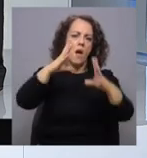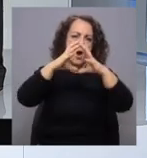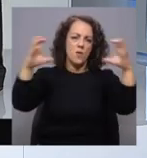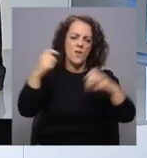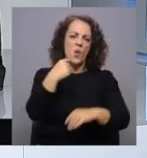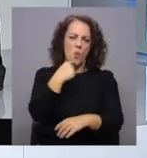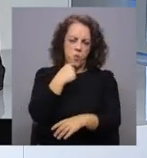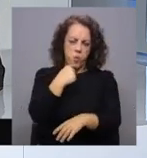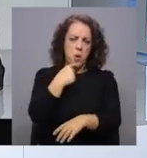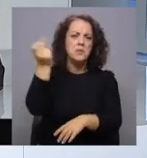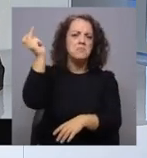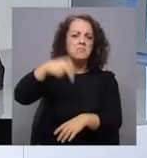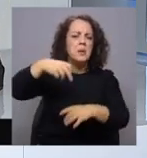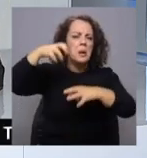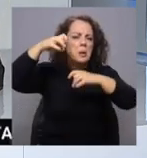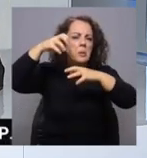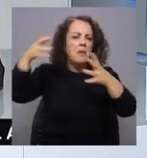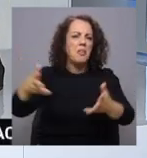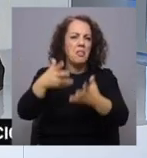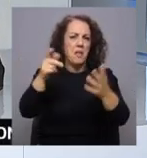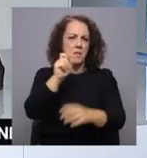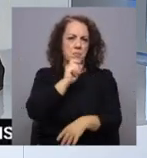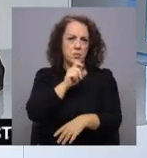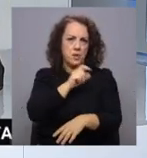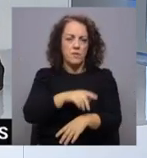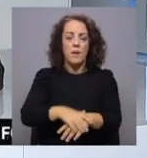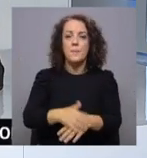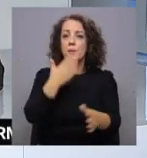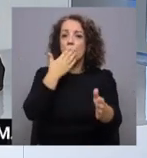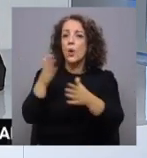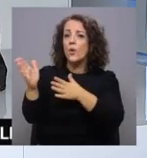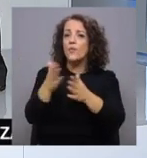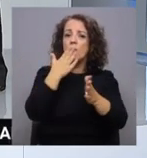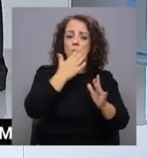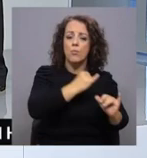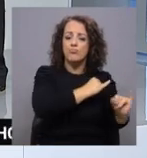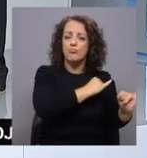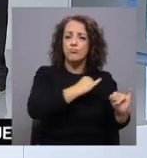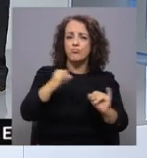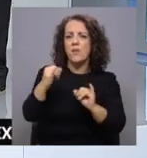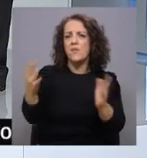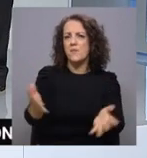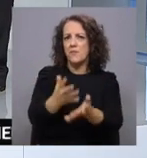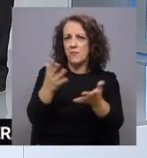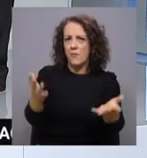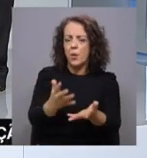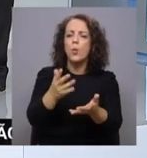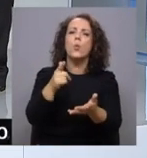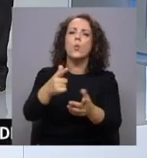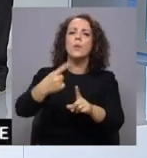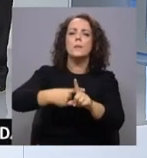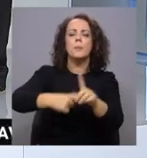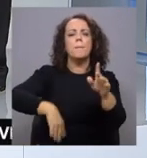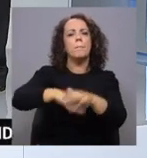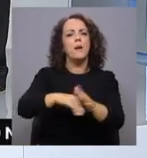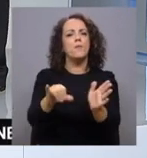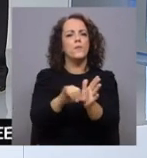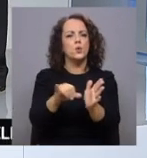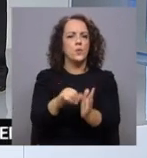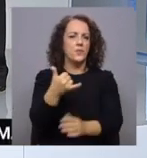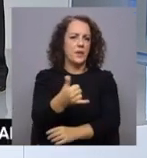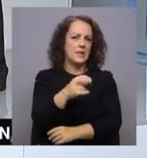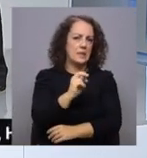nublado, possibilidade de alguns aguaceiros fracos, o vento do quadrante leste em geral fraco, temperatura máxima para o funchal 23 graus.